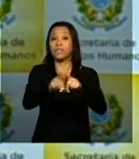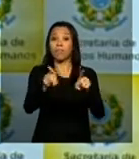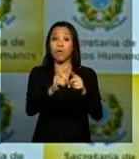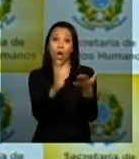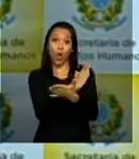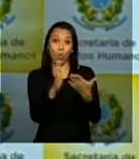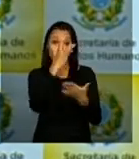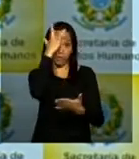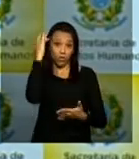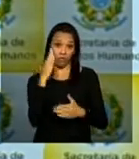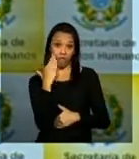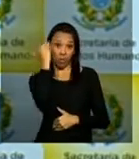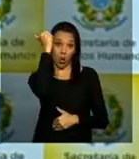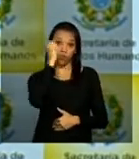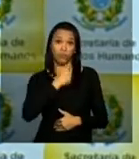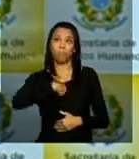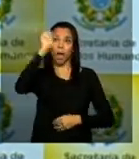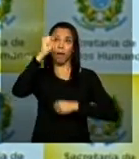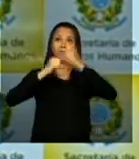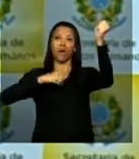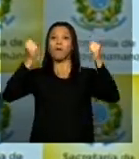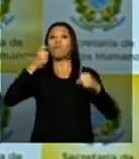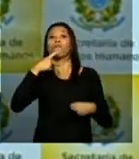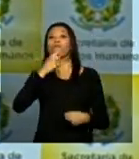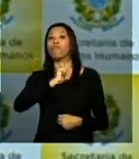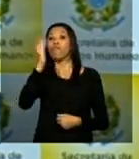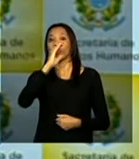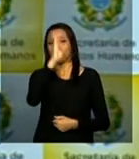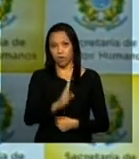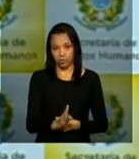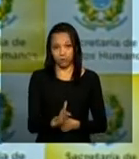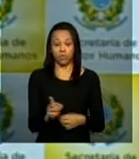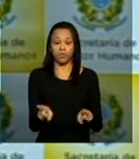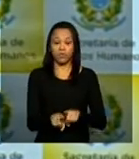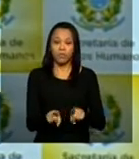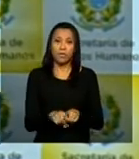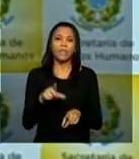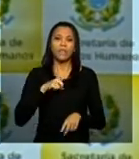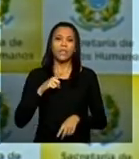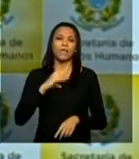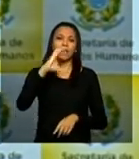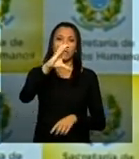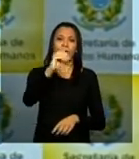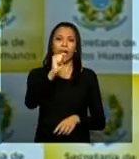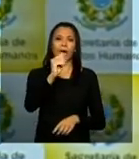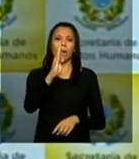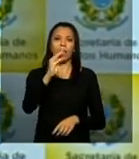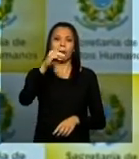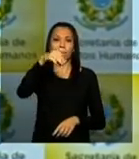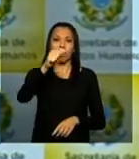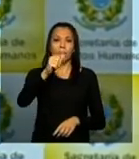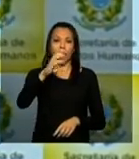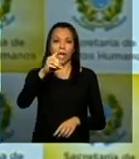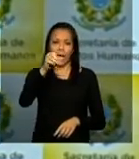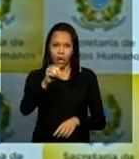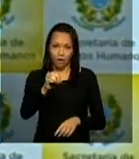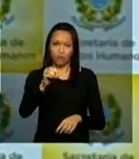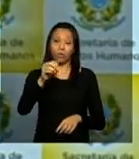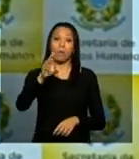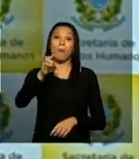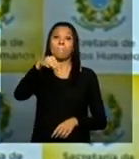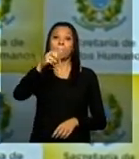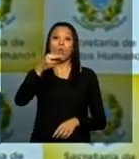um dos casos mais emblemáticos é o documentário cabra marcado para morrer do Eduardo Coutinho